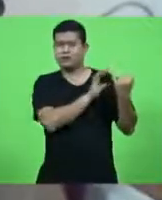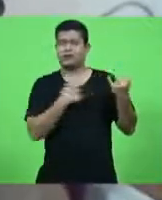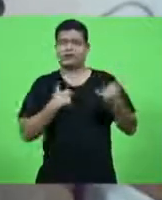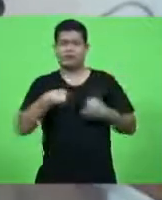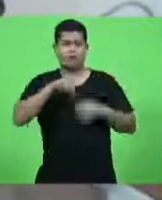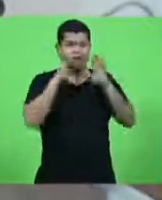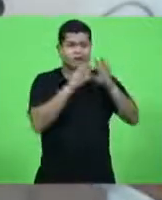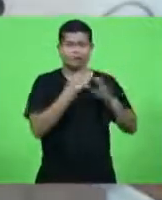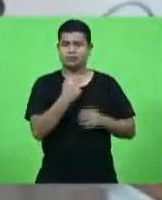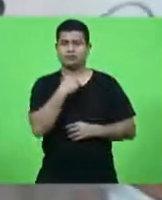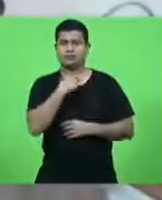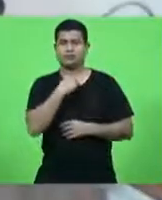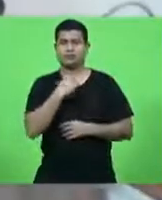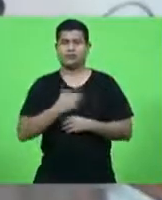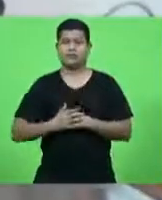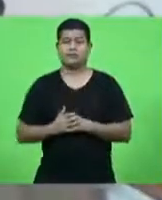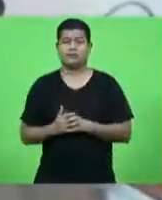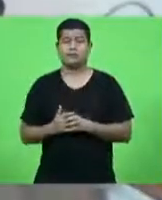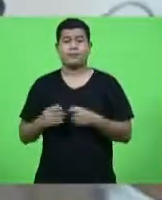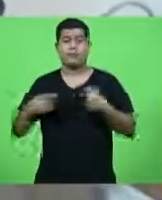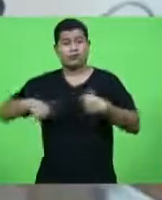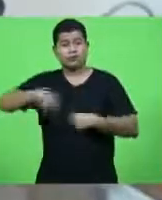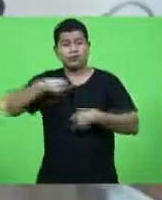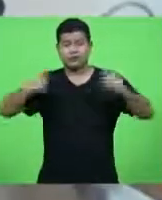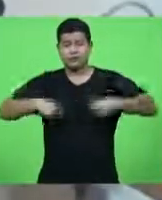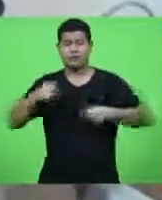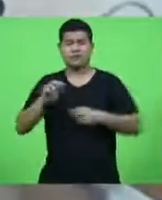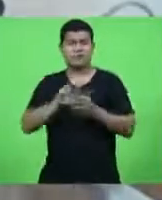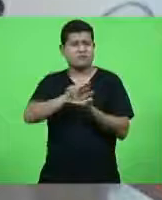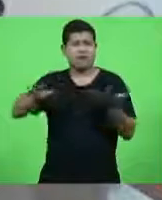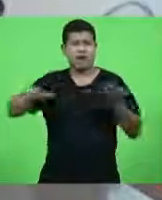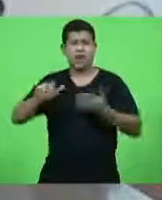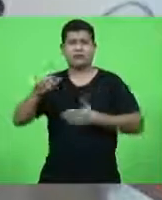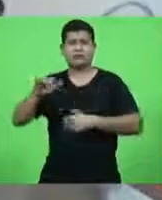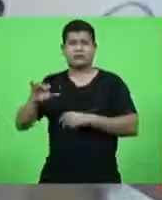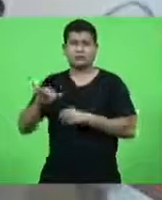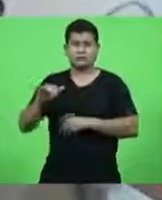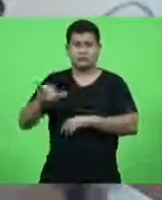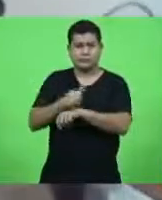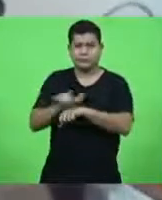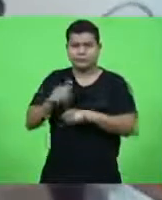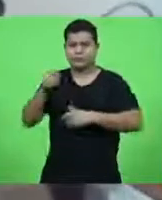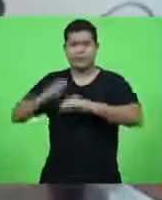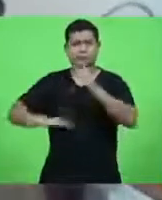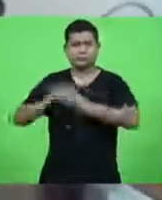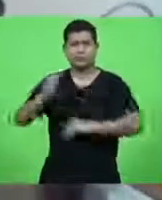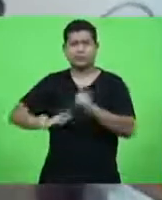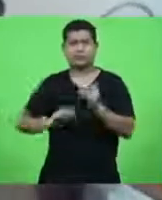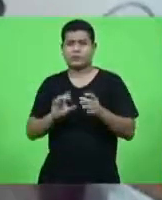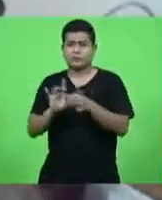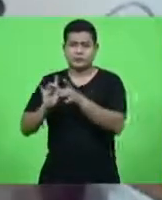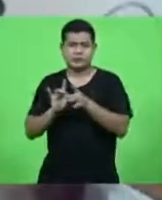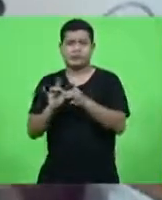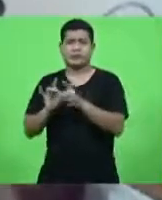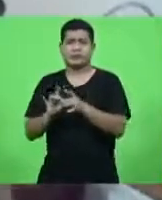precisamos de várias ações e em conjunto como o tempo me está já praticamente